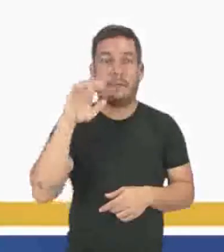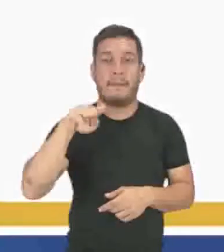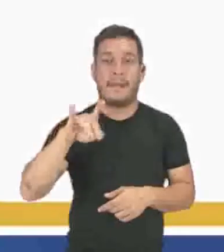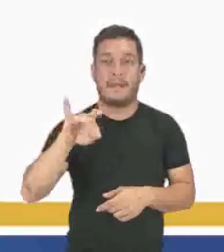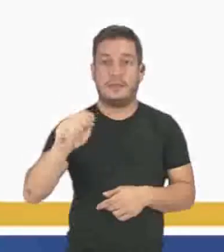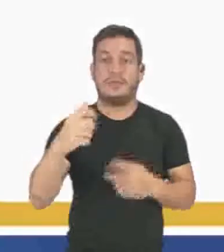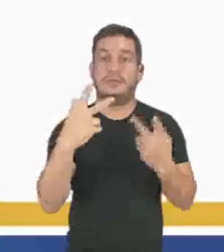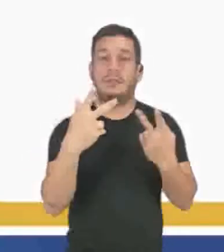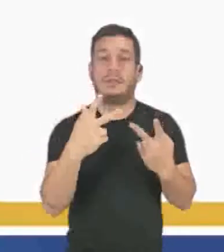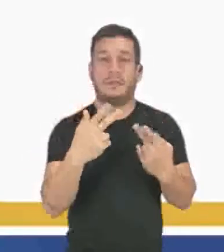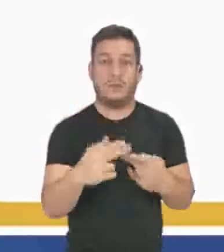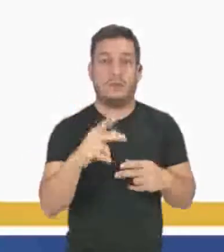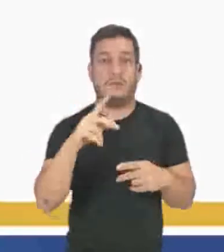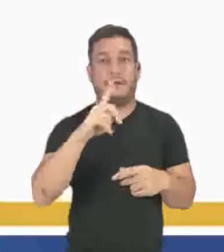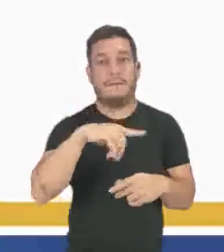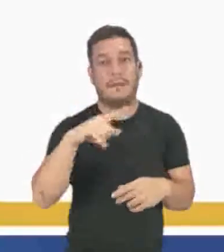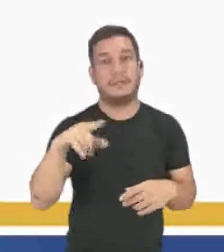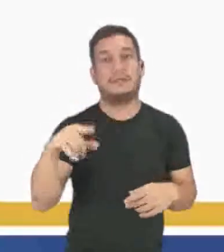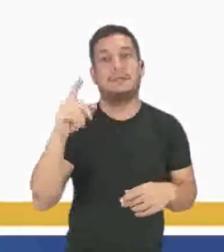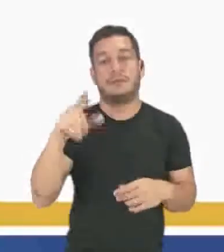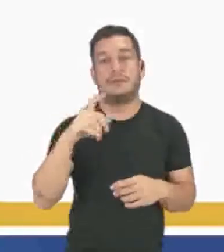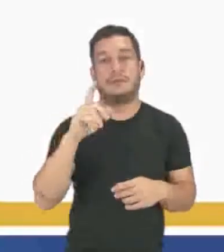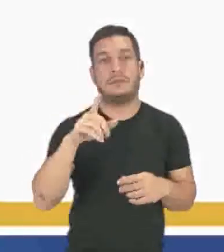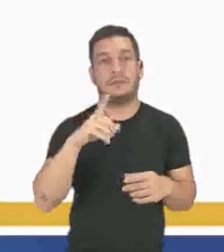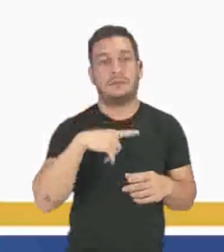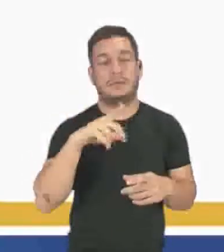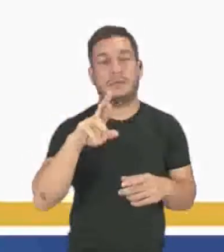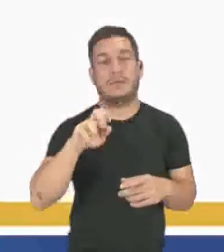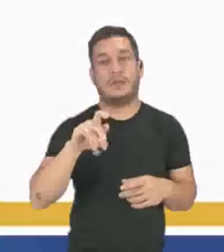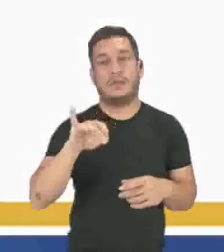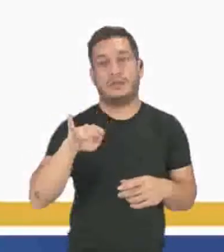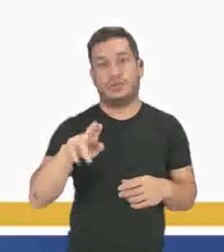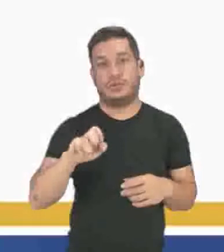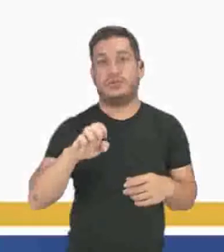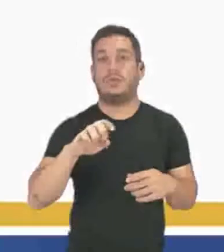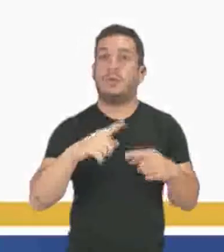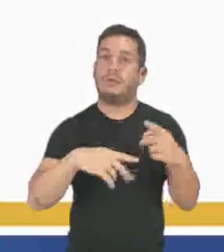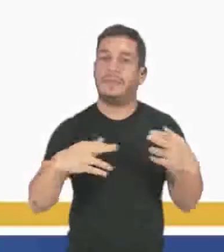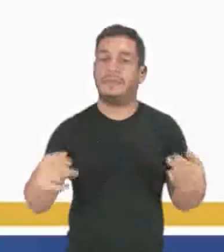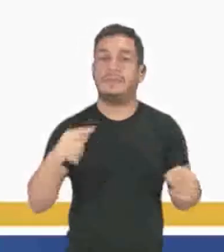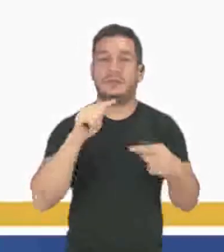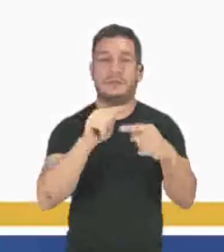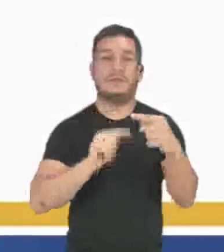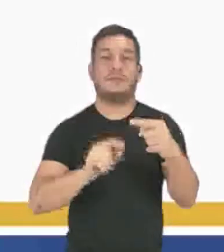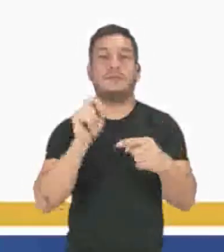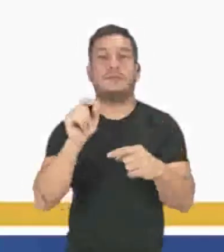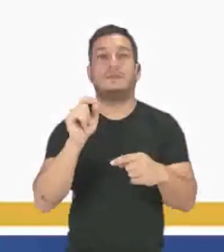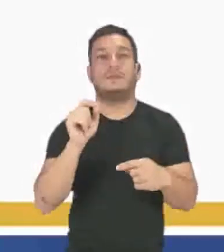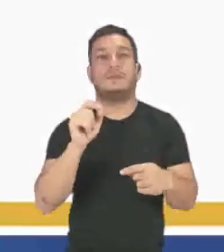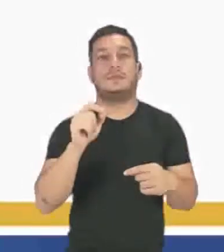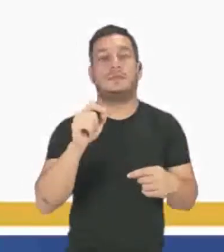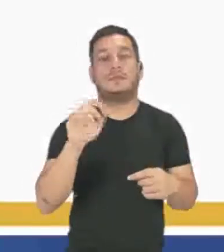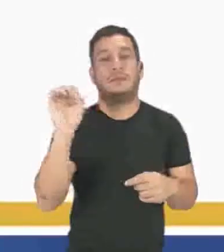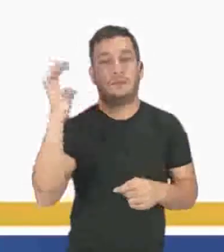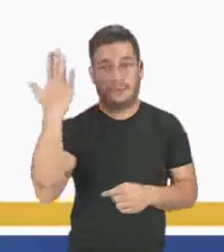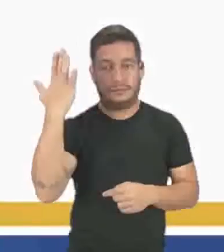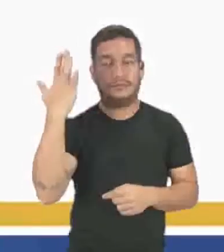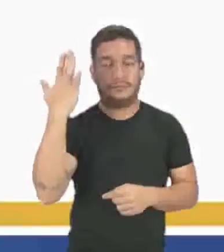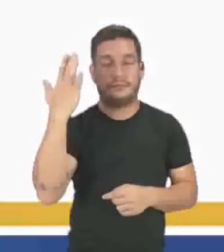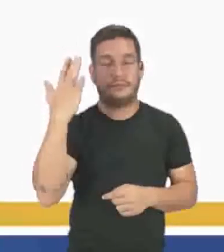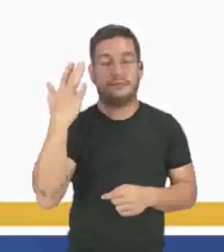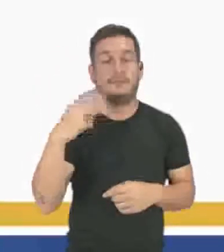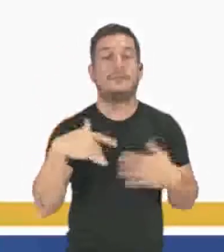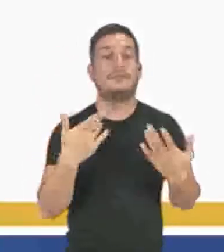variação da concentração do reagente ou do produto dividido pela variação do tempo.